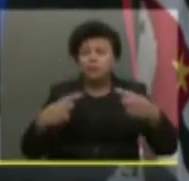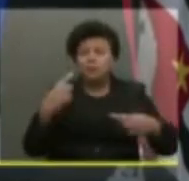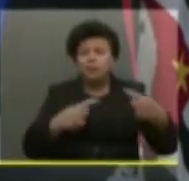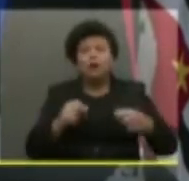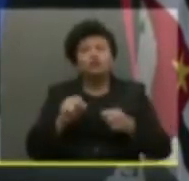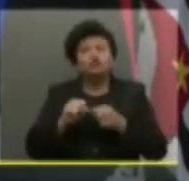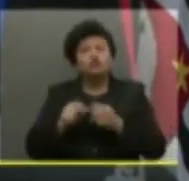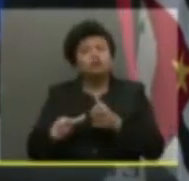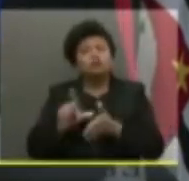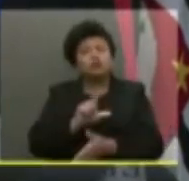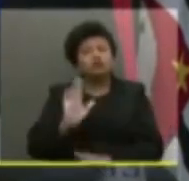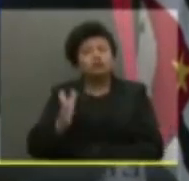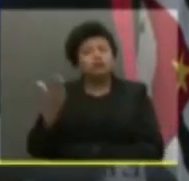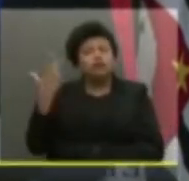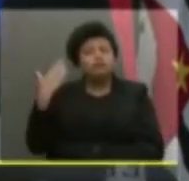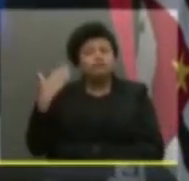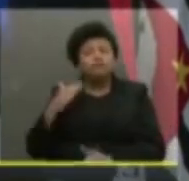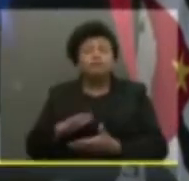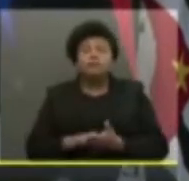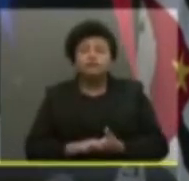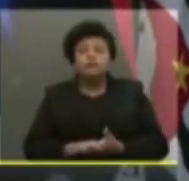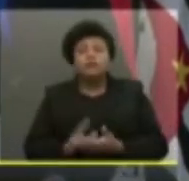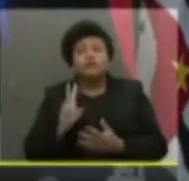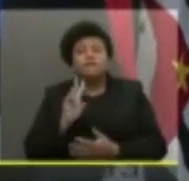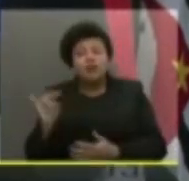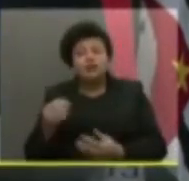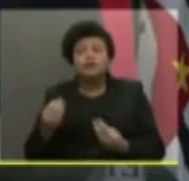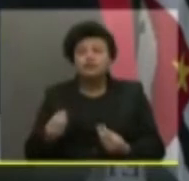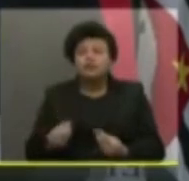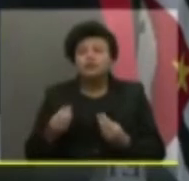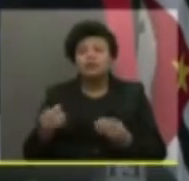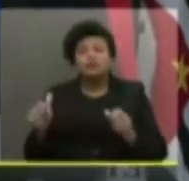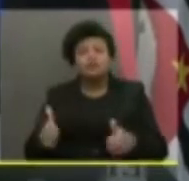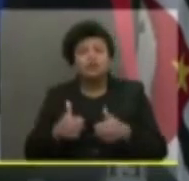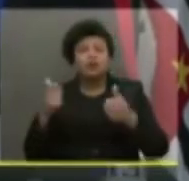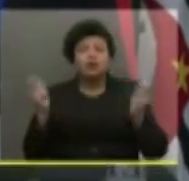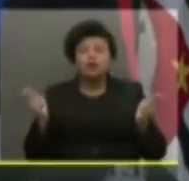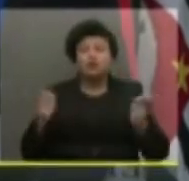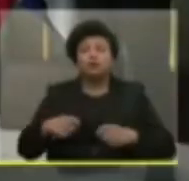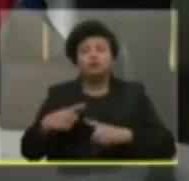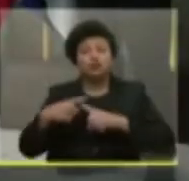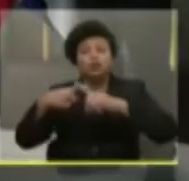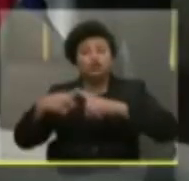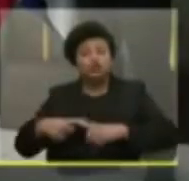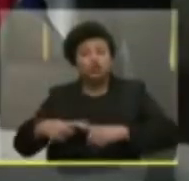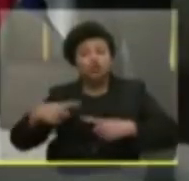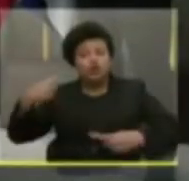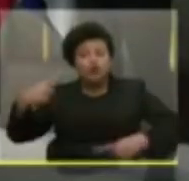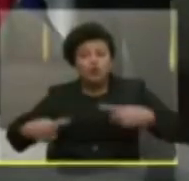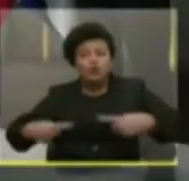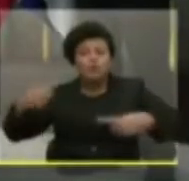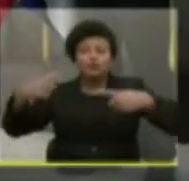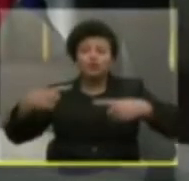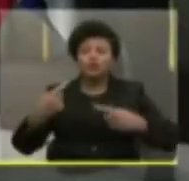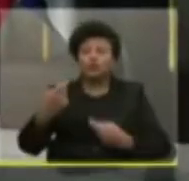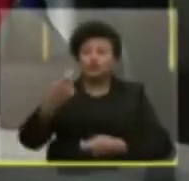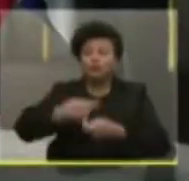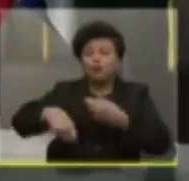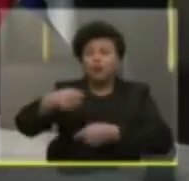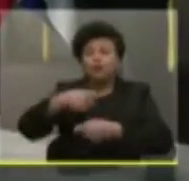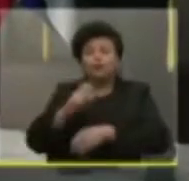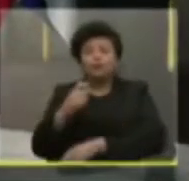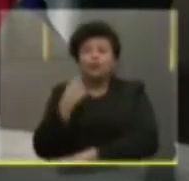antecipadamente, vão dar maior e melhor condição de competitividade para a economia gaúcha,